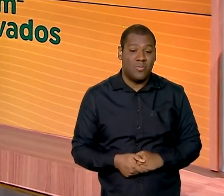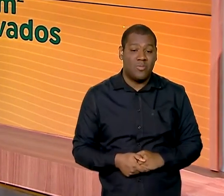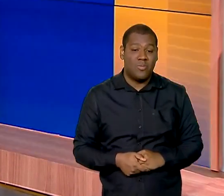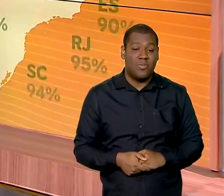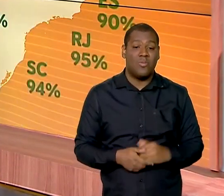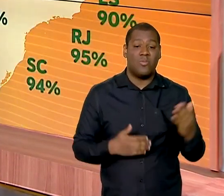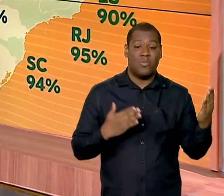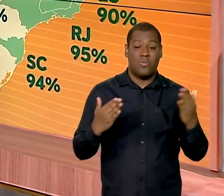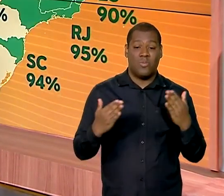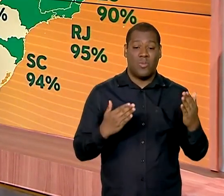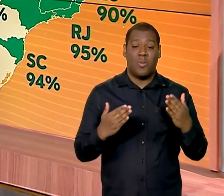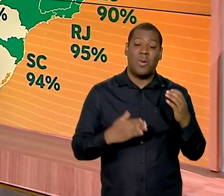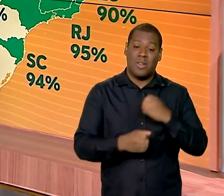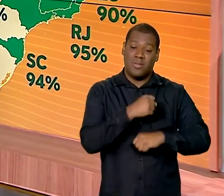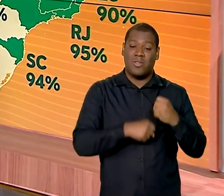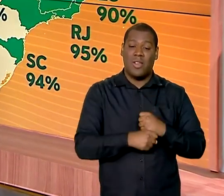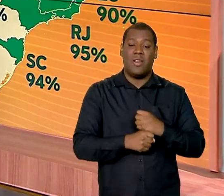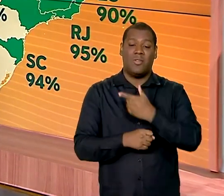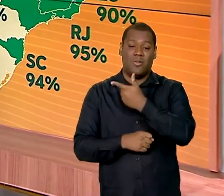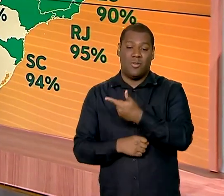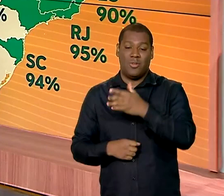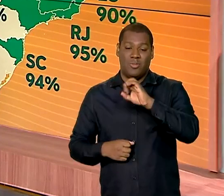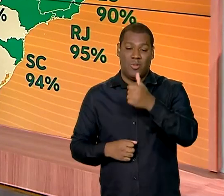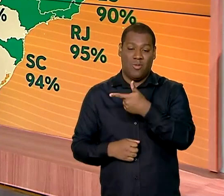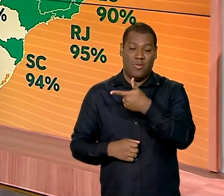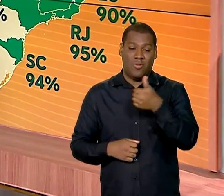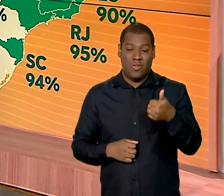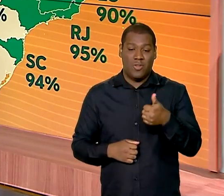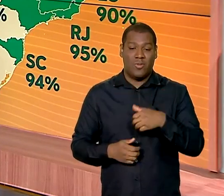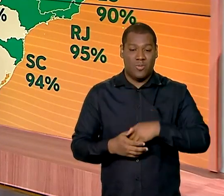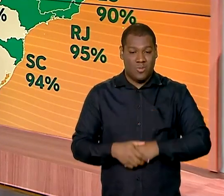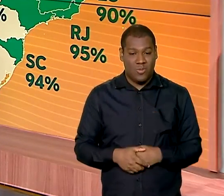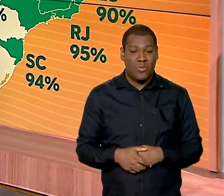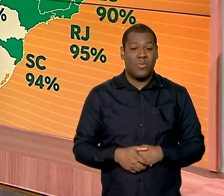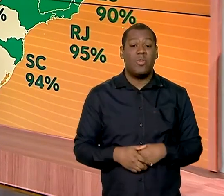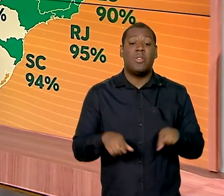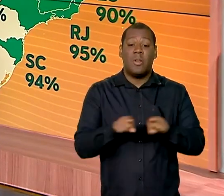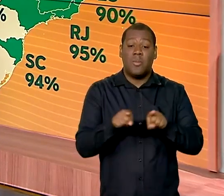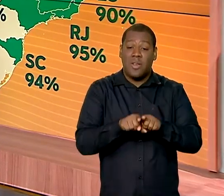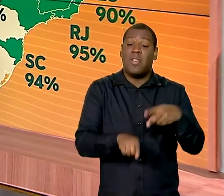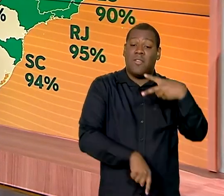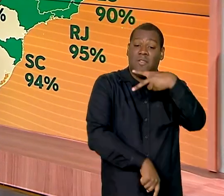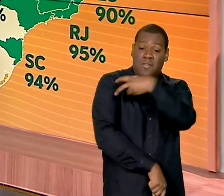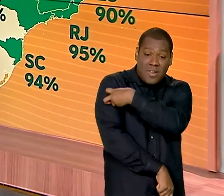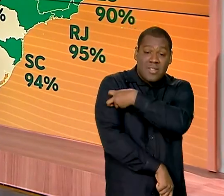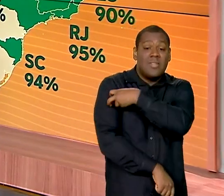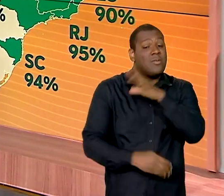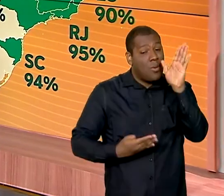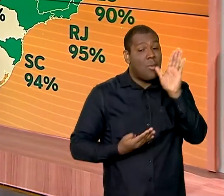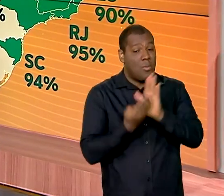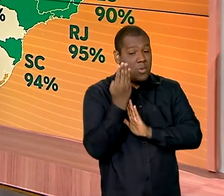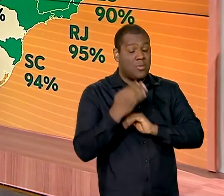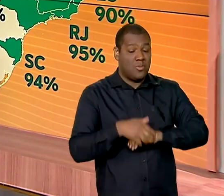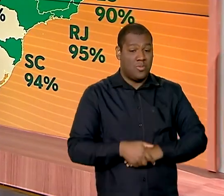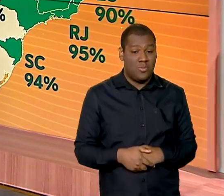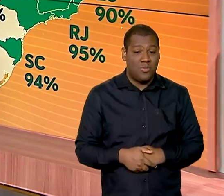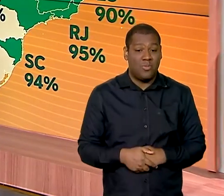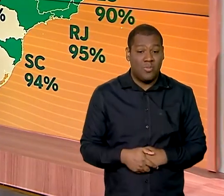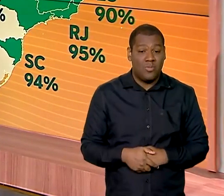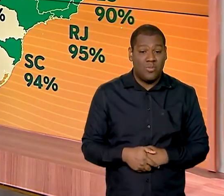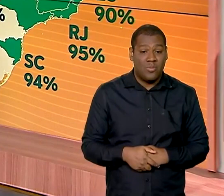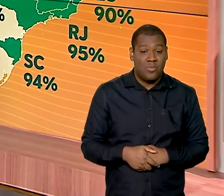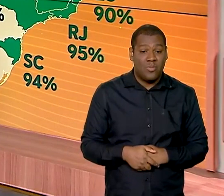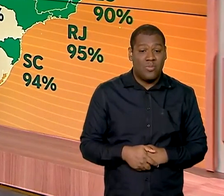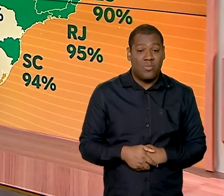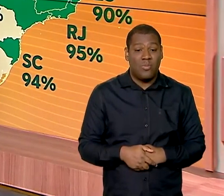2021. Outra conquista anunciada foi nas taxas de vacinação. Olha aí que maravilha. A cobertura da